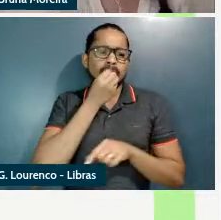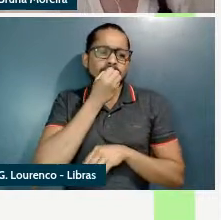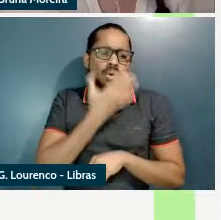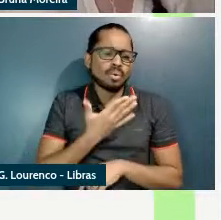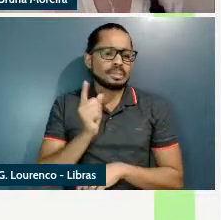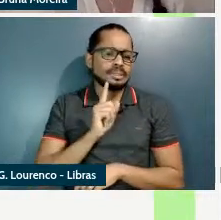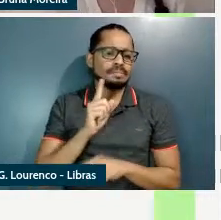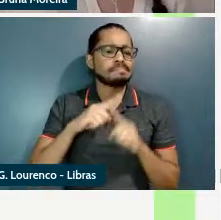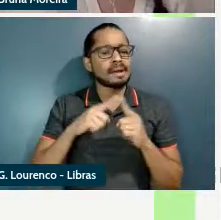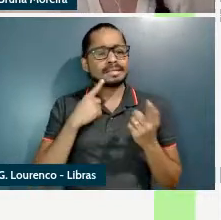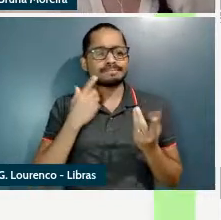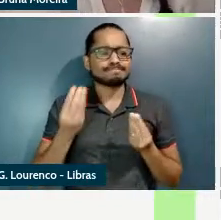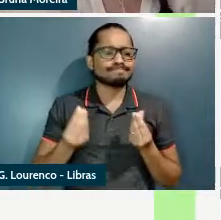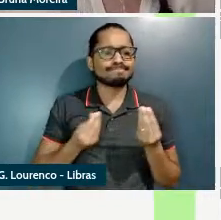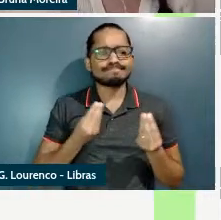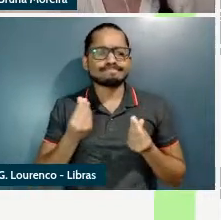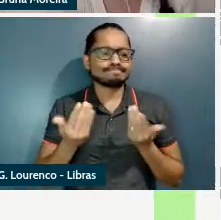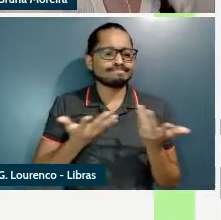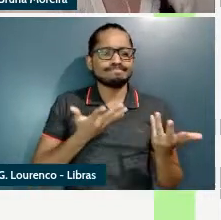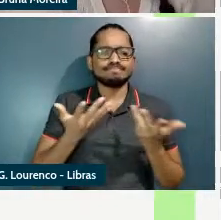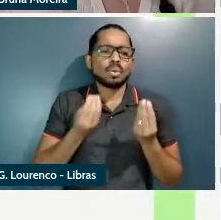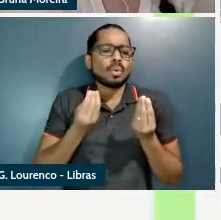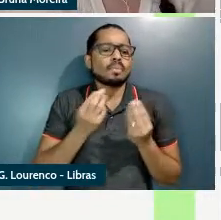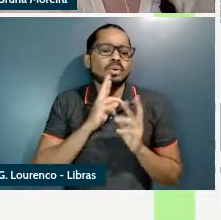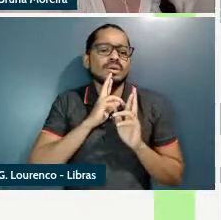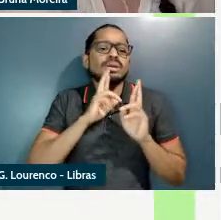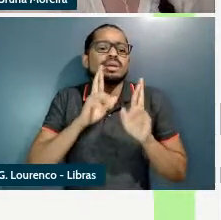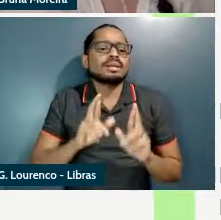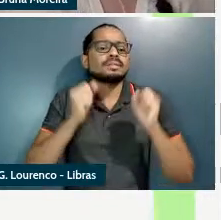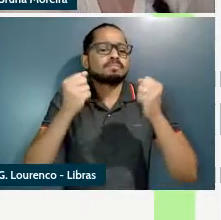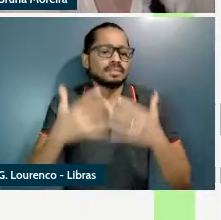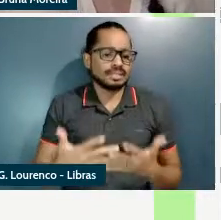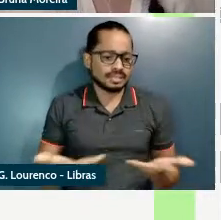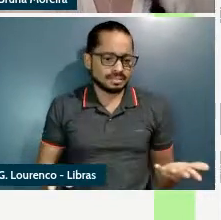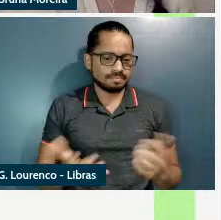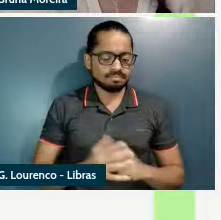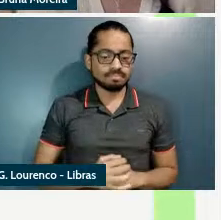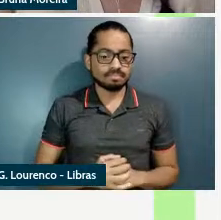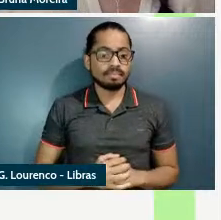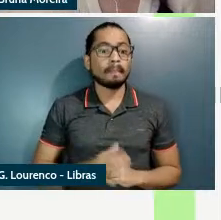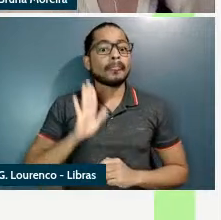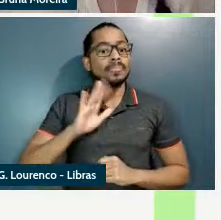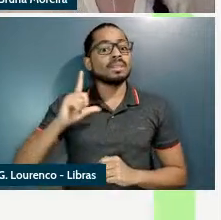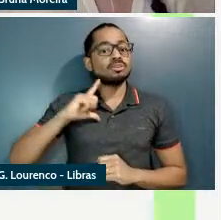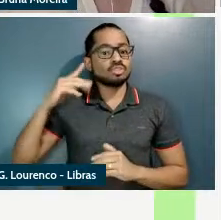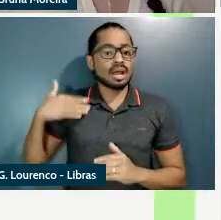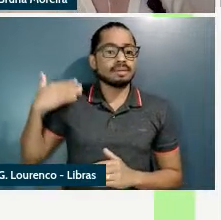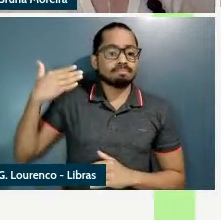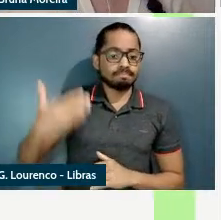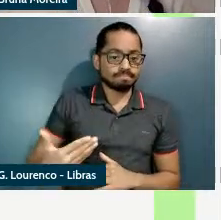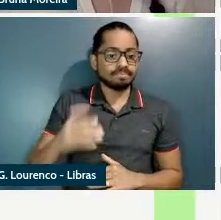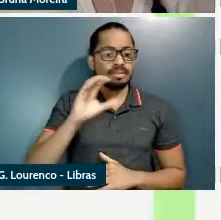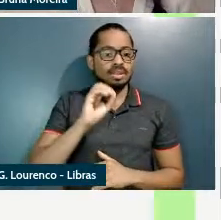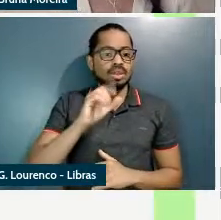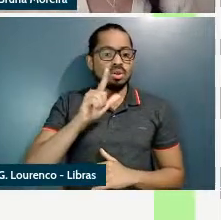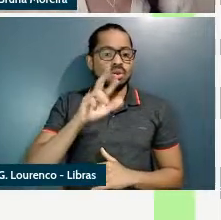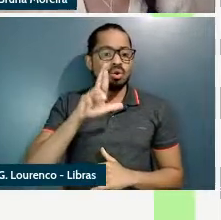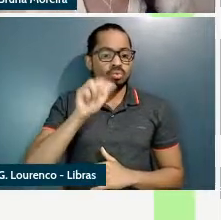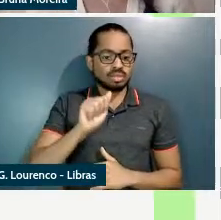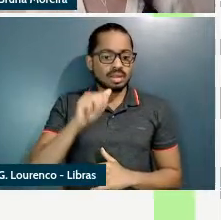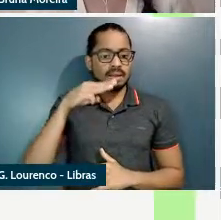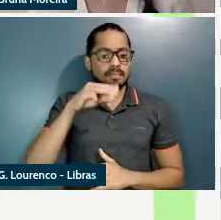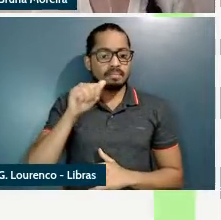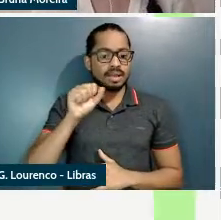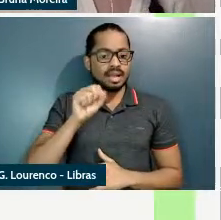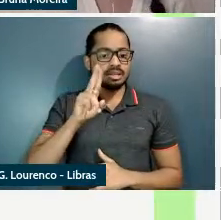isso como algo que não dá para fugir já em relação ao trabalho de Outramassuê e de Rezende Hesch a